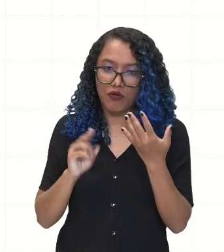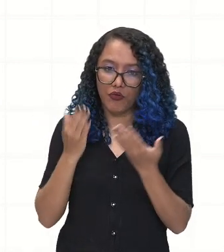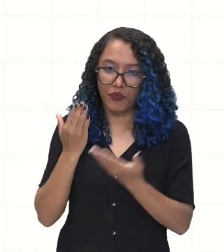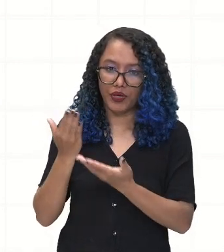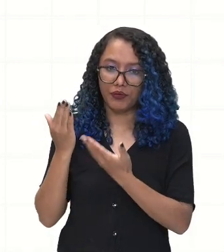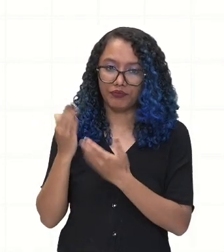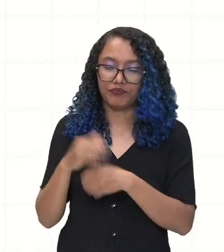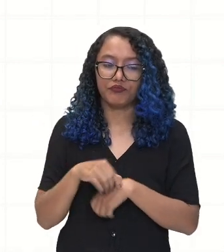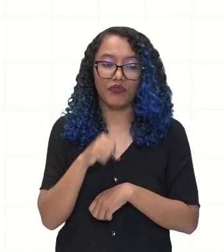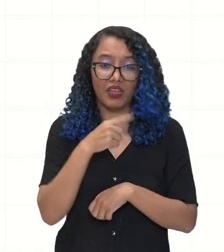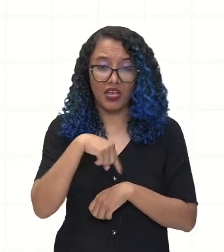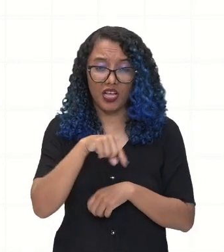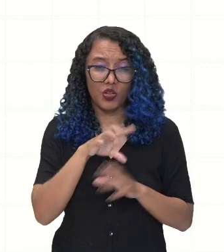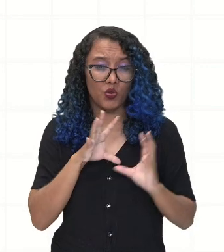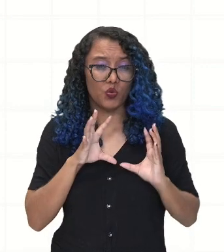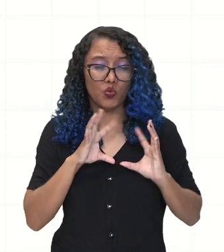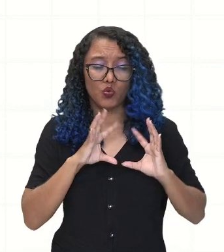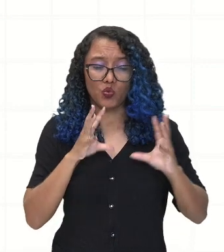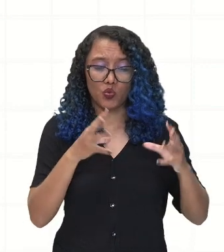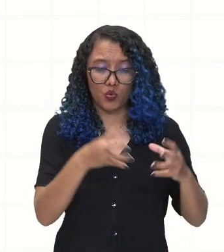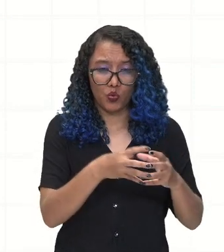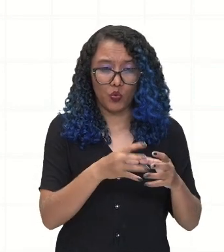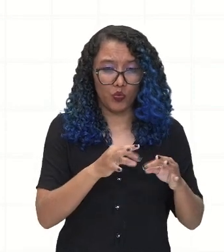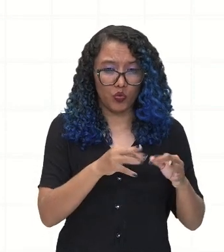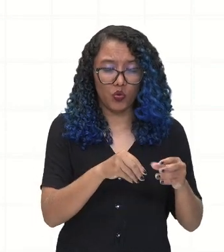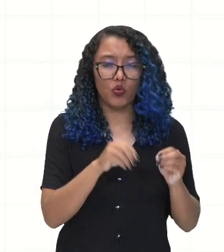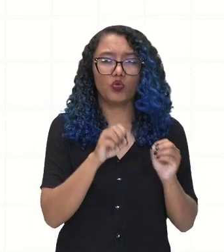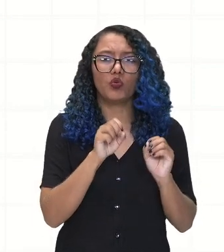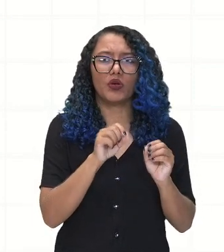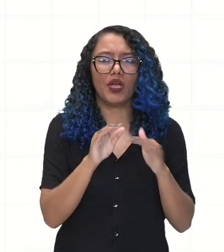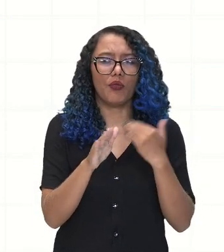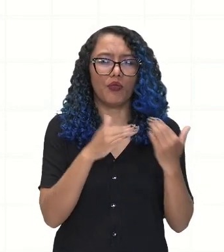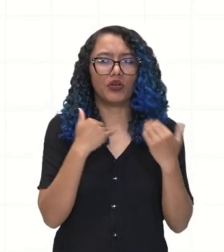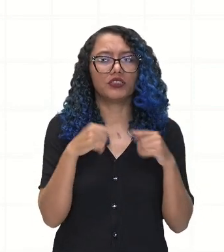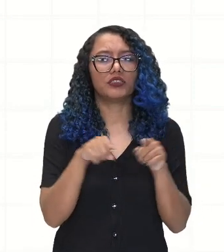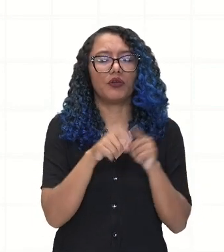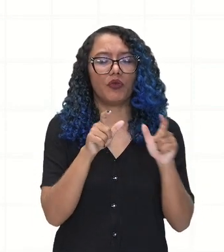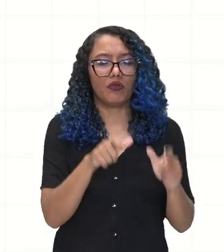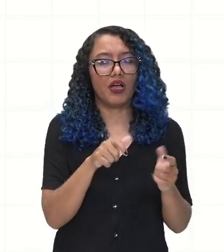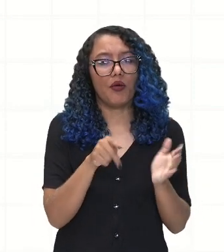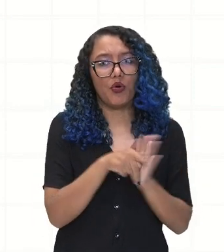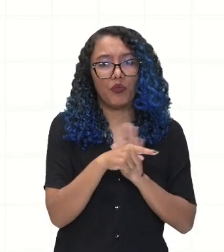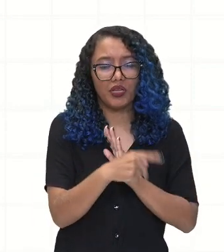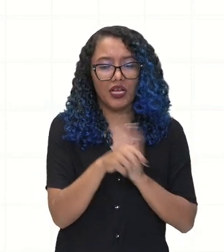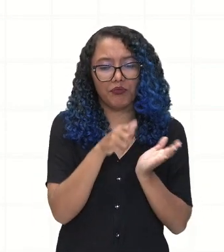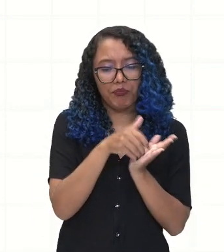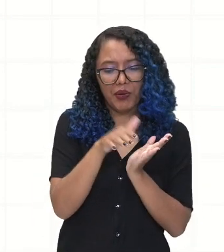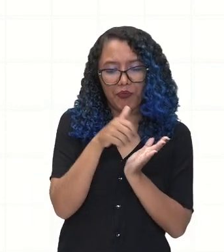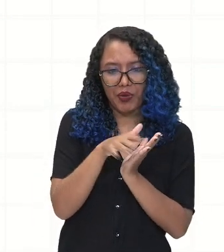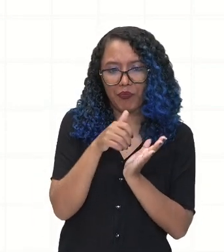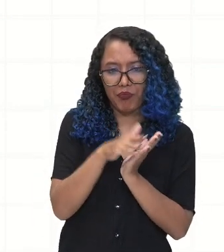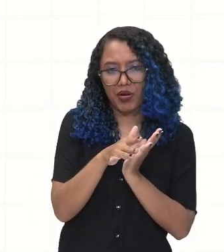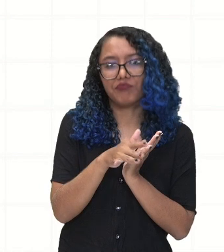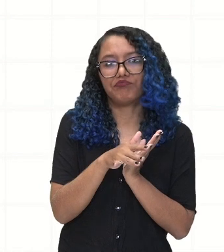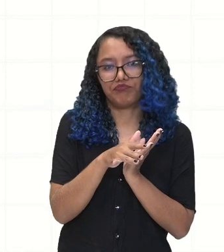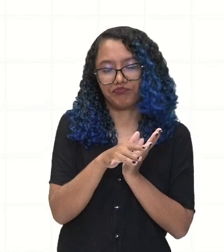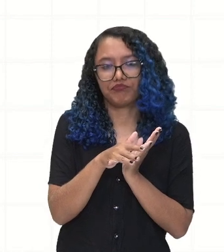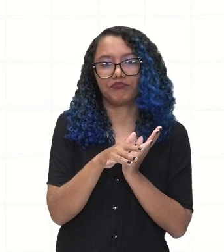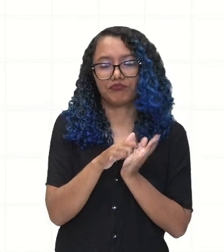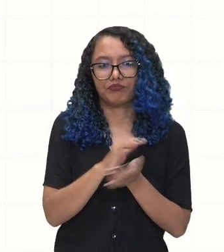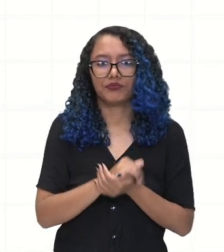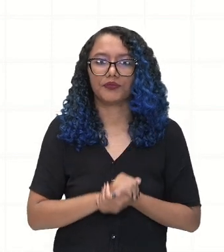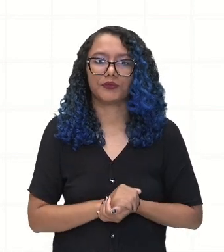exterminados e expulsos de suas terras pelos colonizadores europeus.